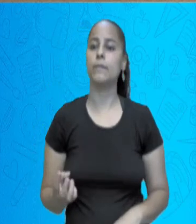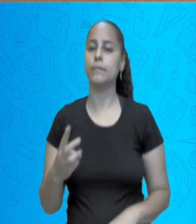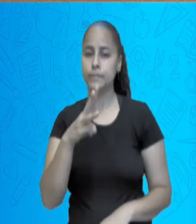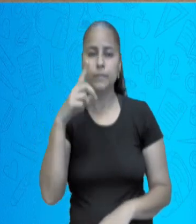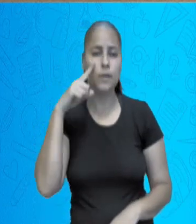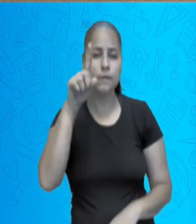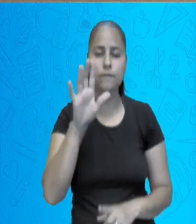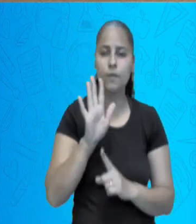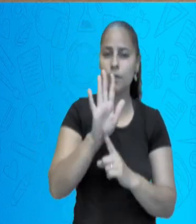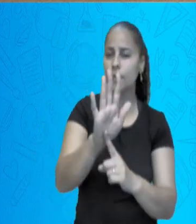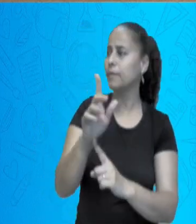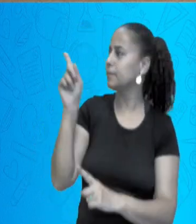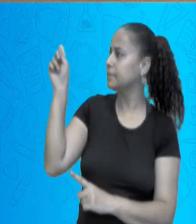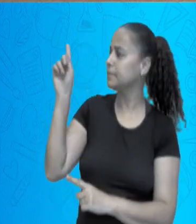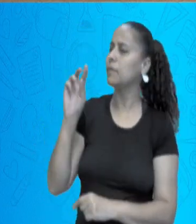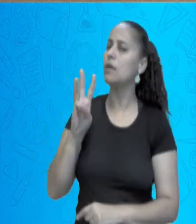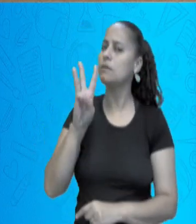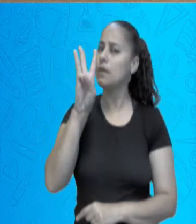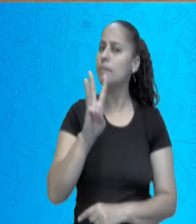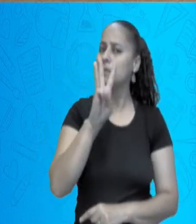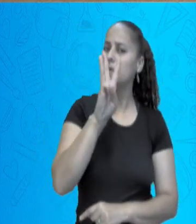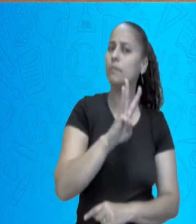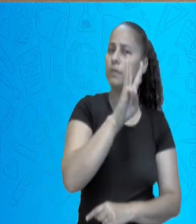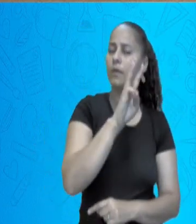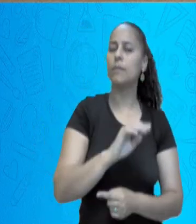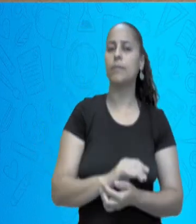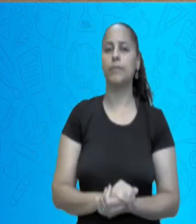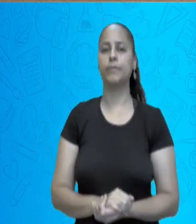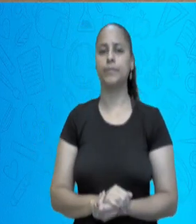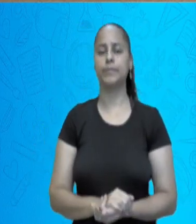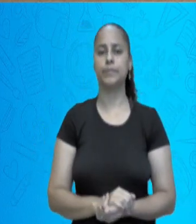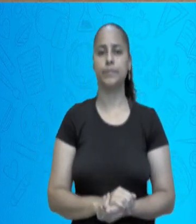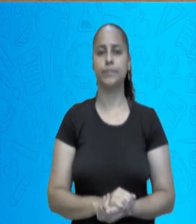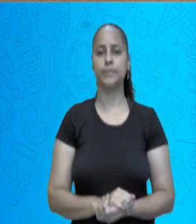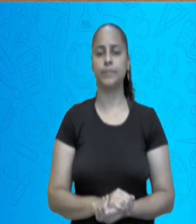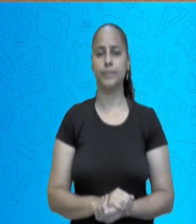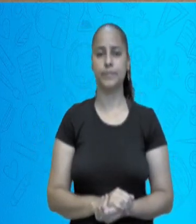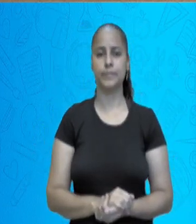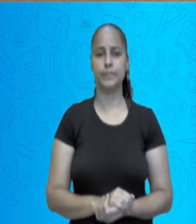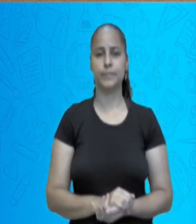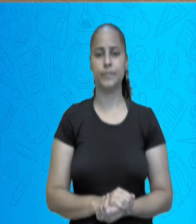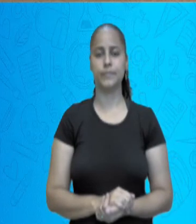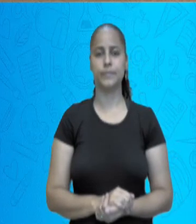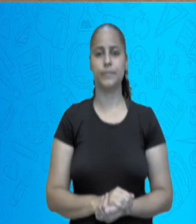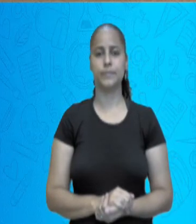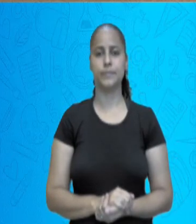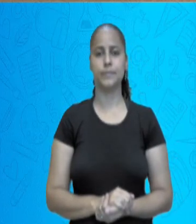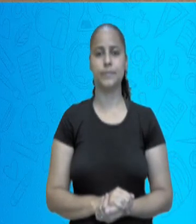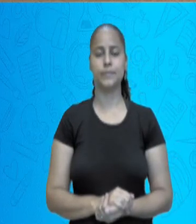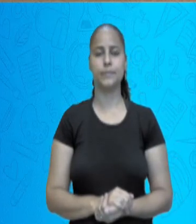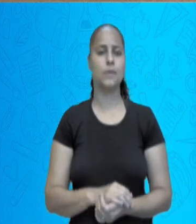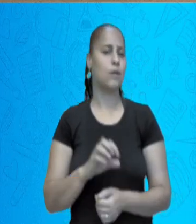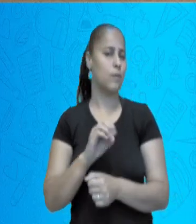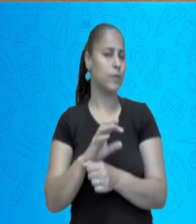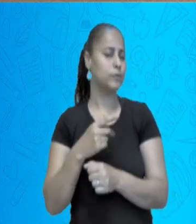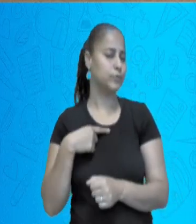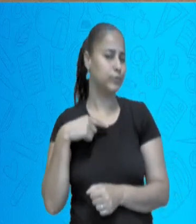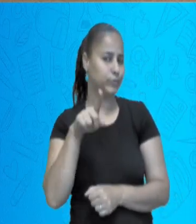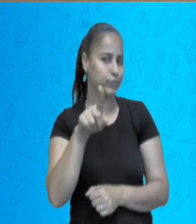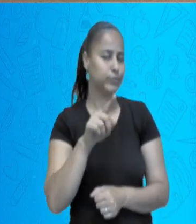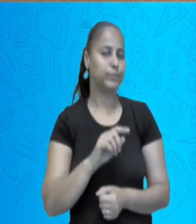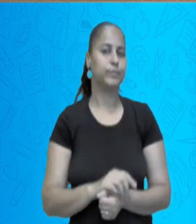.museuoscarniemeyer.org.br. Uma dica que eu dou,